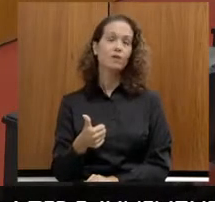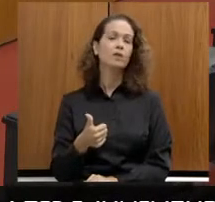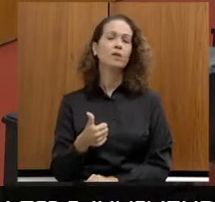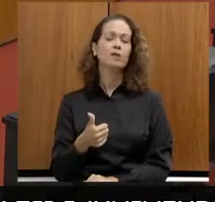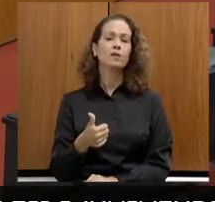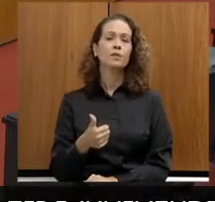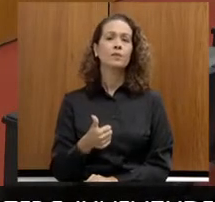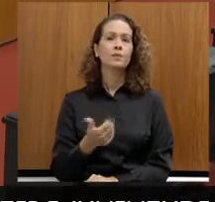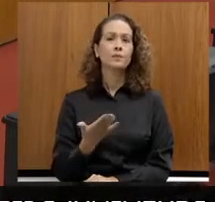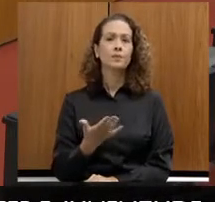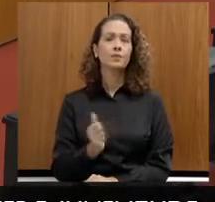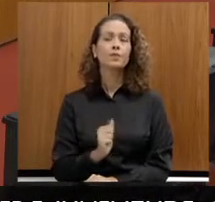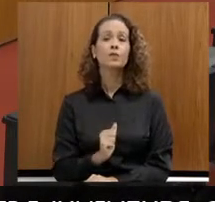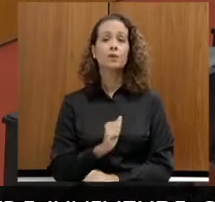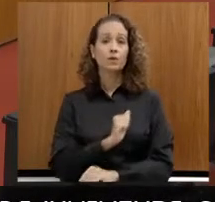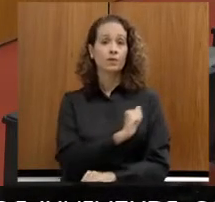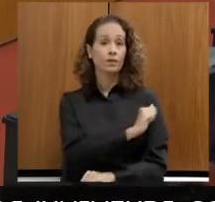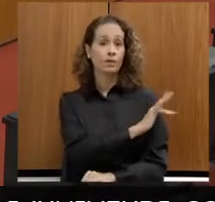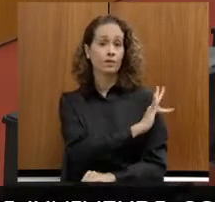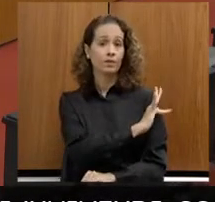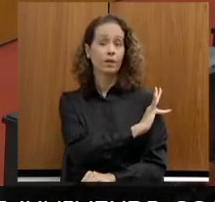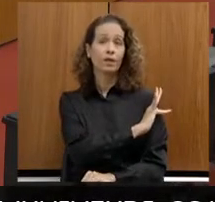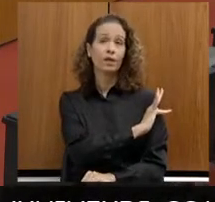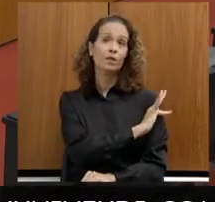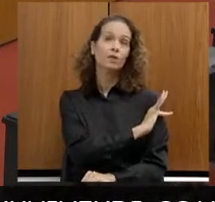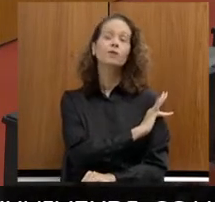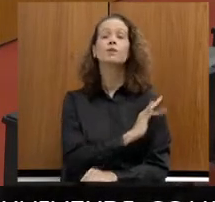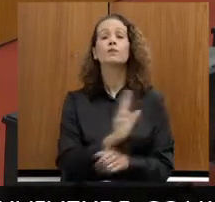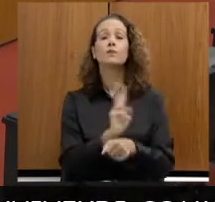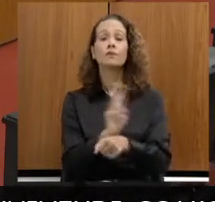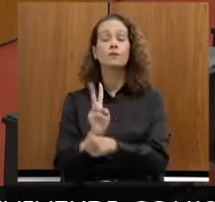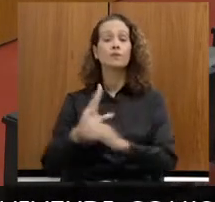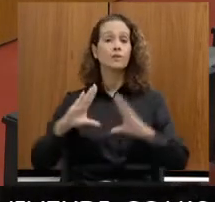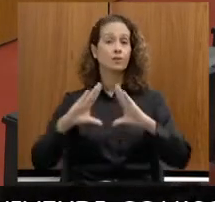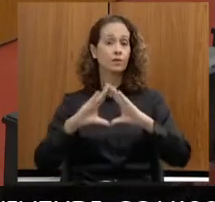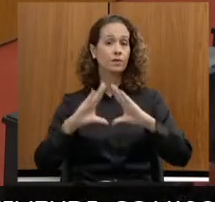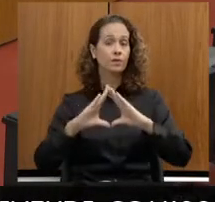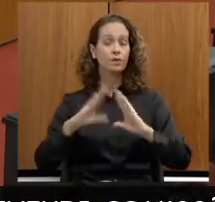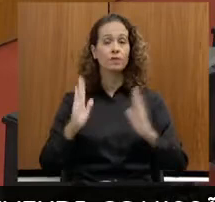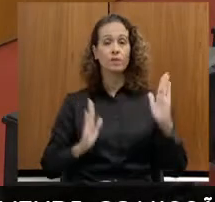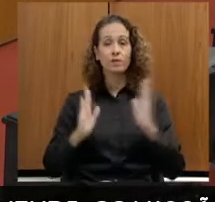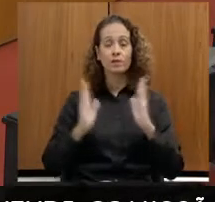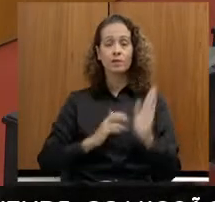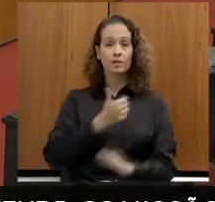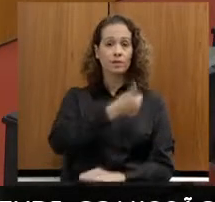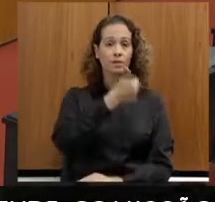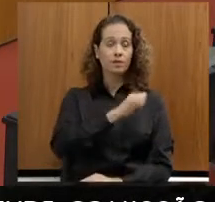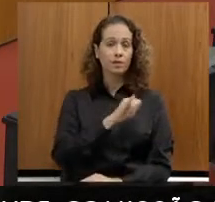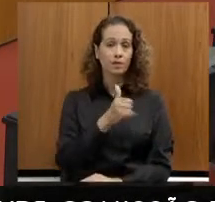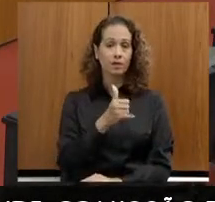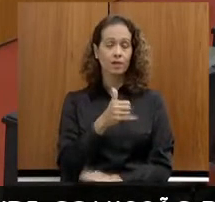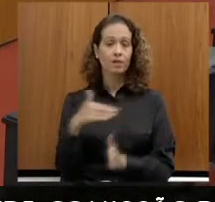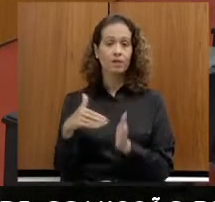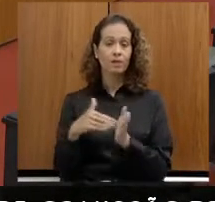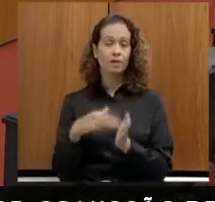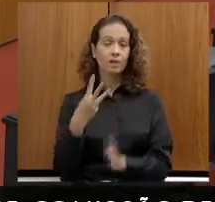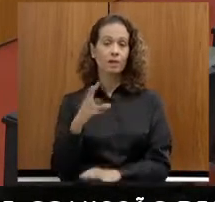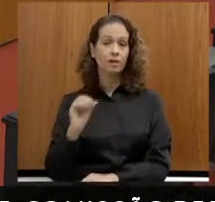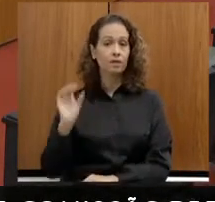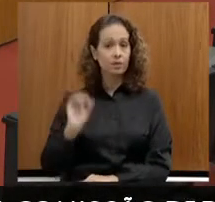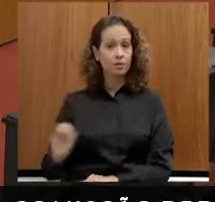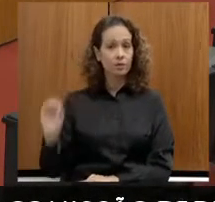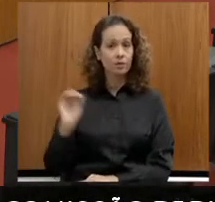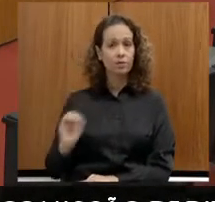do Assembleia Fiscaliza, considerando o período de 1º de janeiro a 30 de outubro,